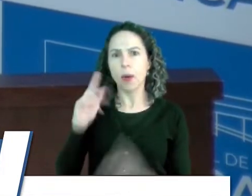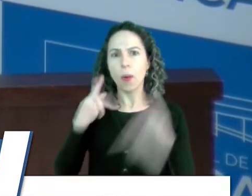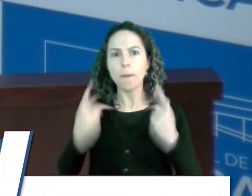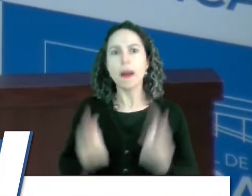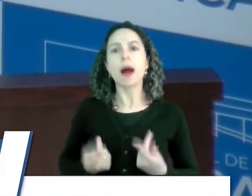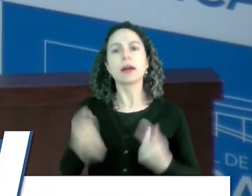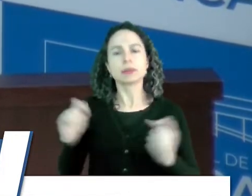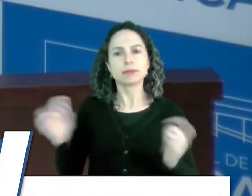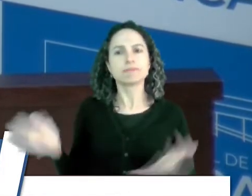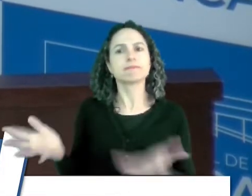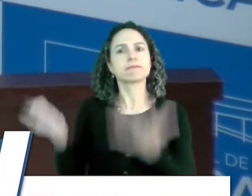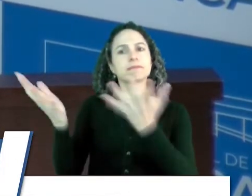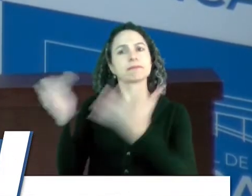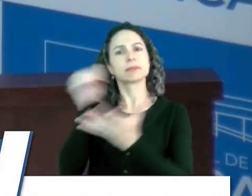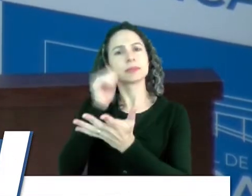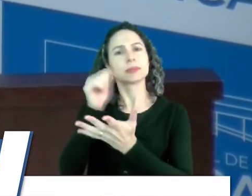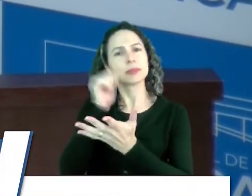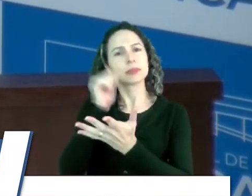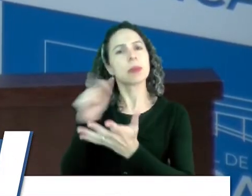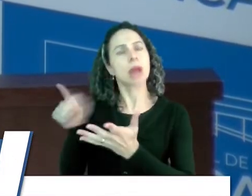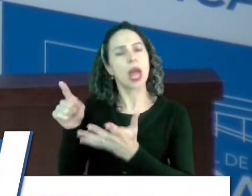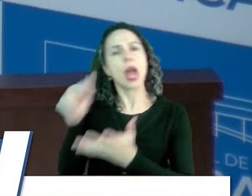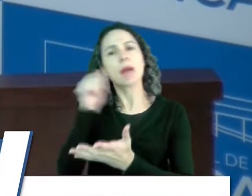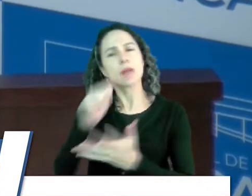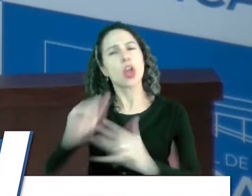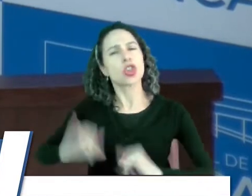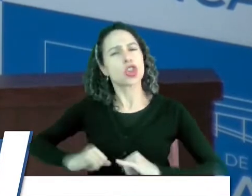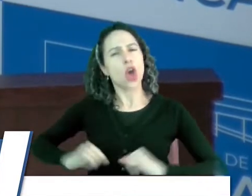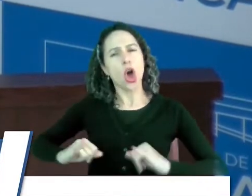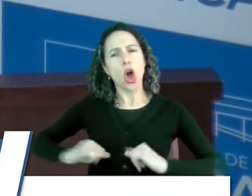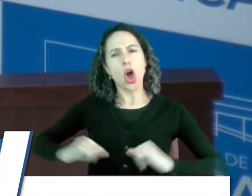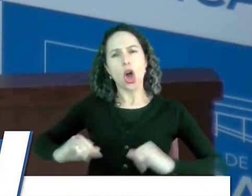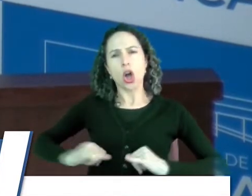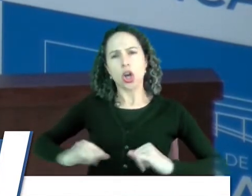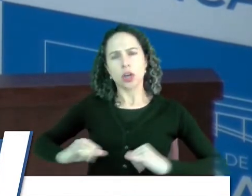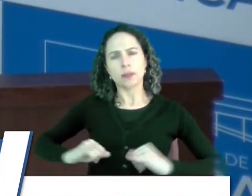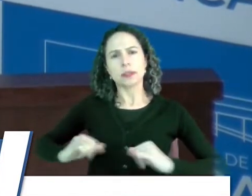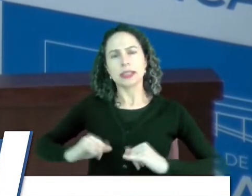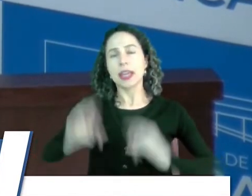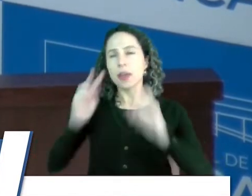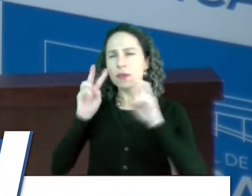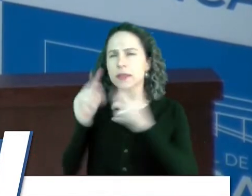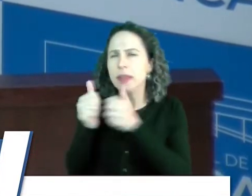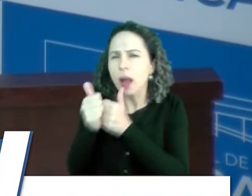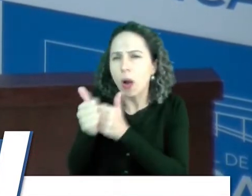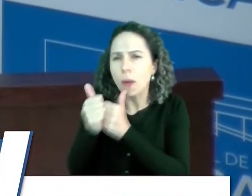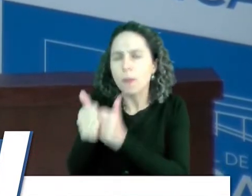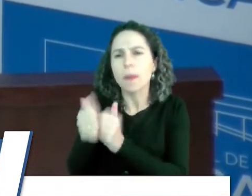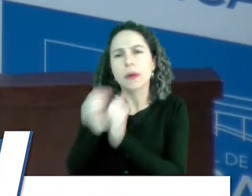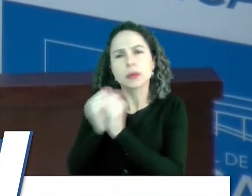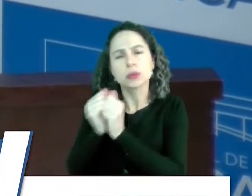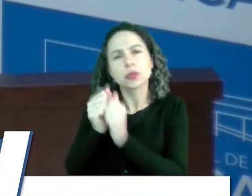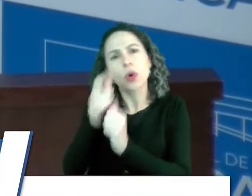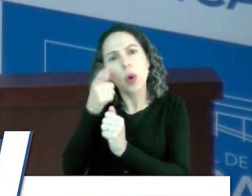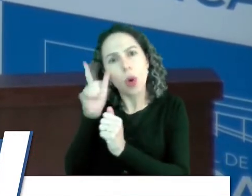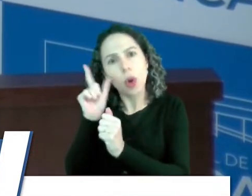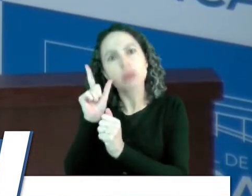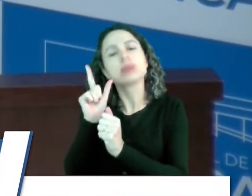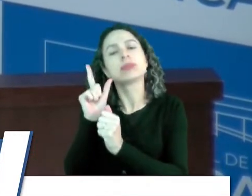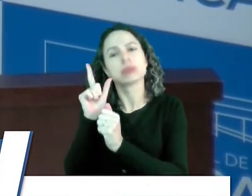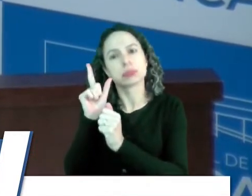demais a mulher, porque a mulher, ela sofre muito, que eu assisti tudo, acompanhei tudo ontem lá, né, então a gente tem que,